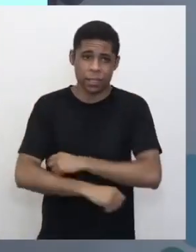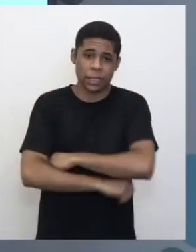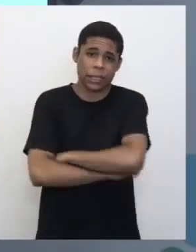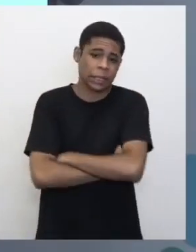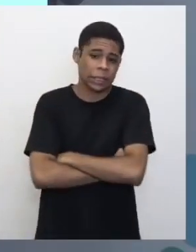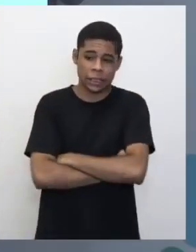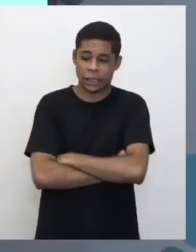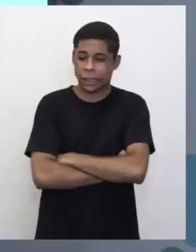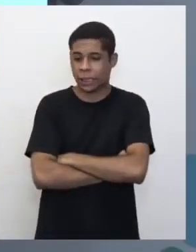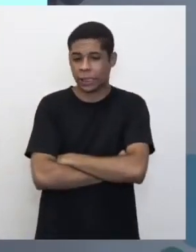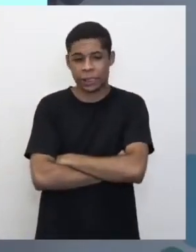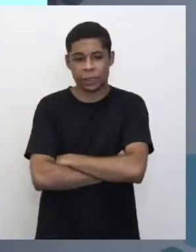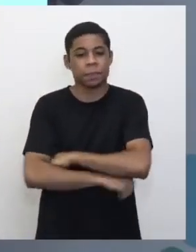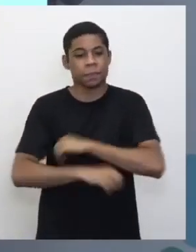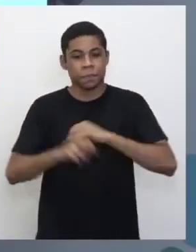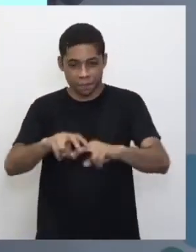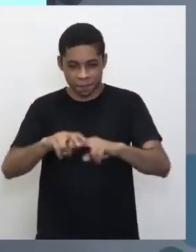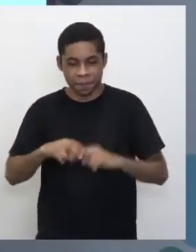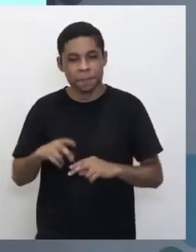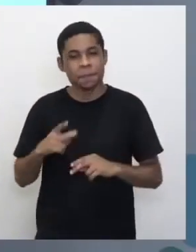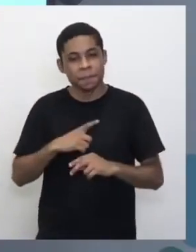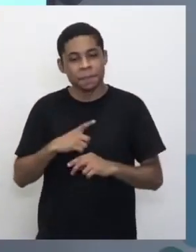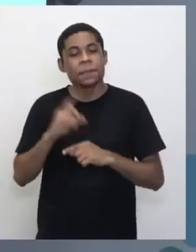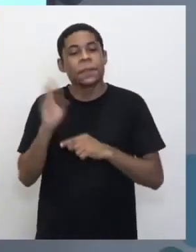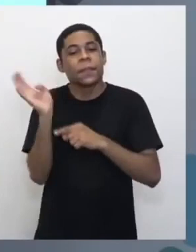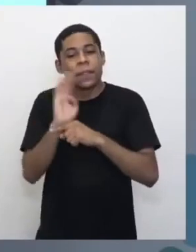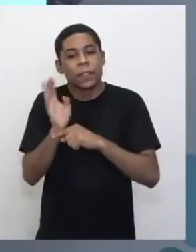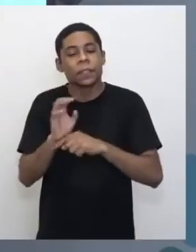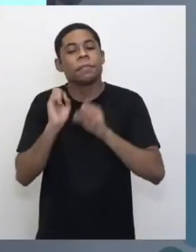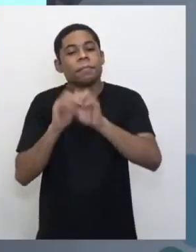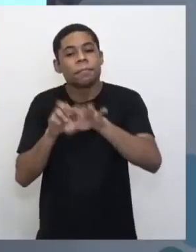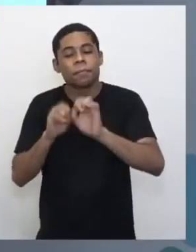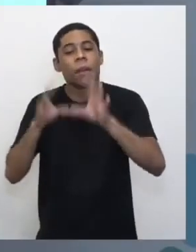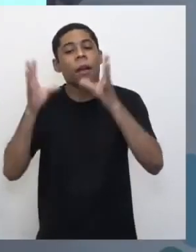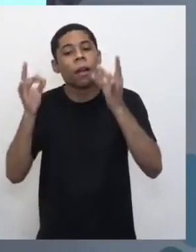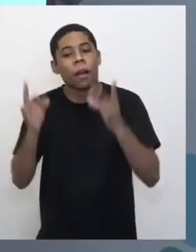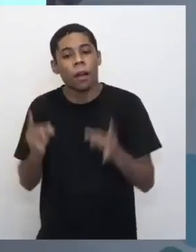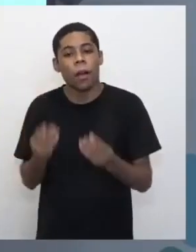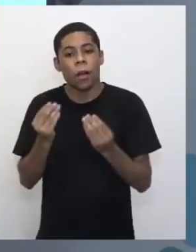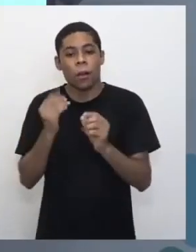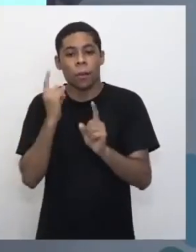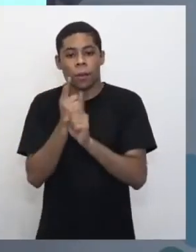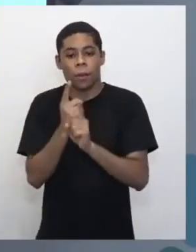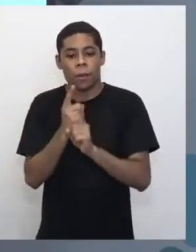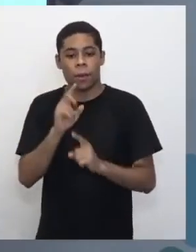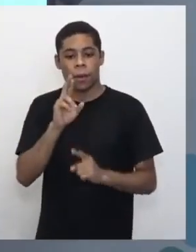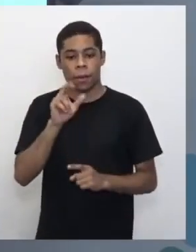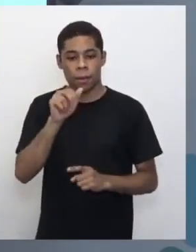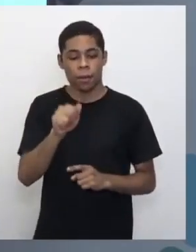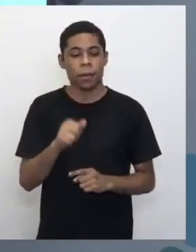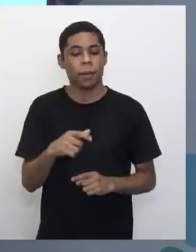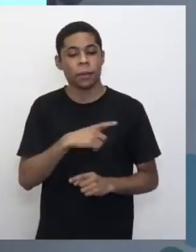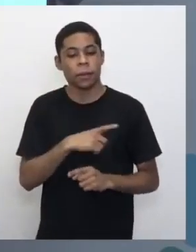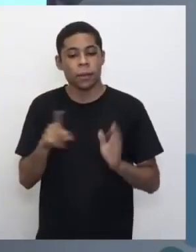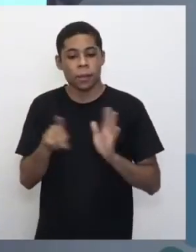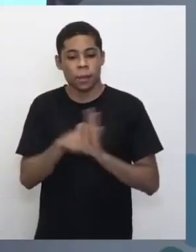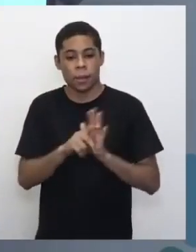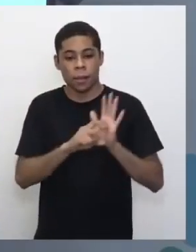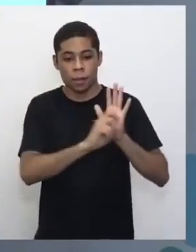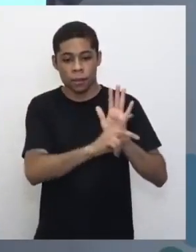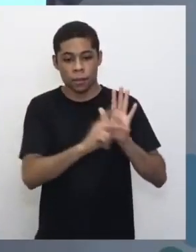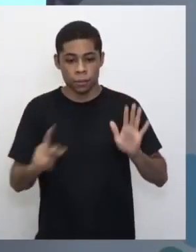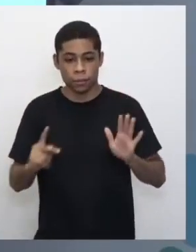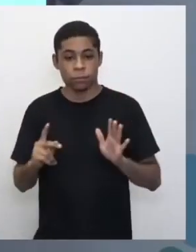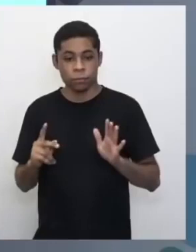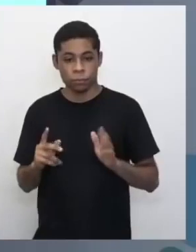misterioso. Então, a gente trouxe para vocês aqui esse tutorial, né, de como você encontra o seu R.A. Por mais que lá no aplicativo tenha ali um linkzinho para você